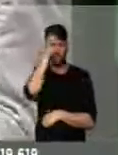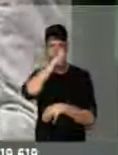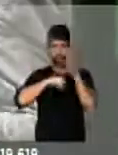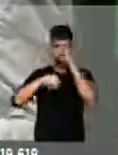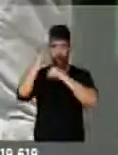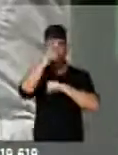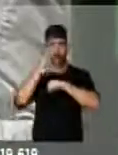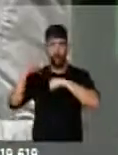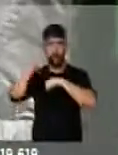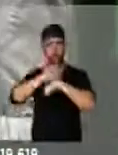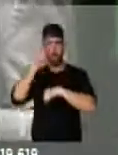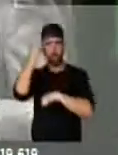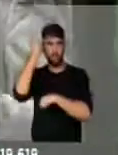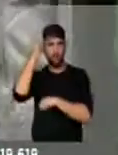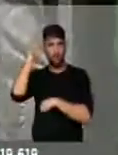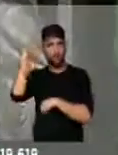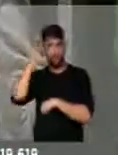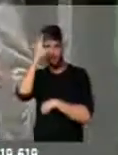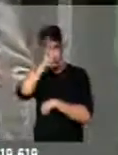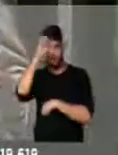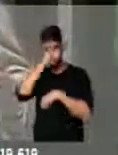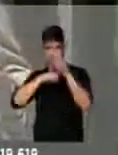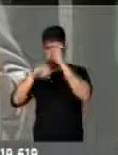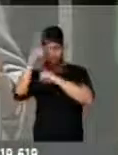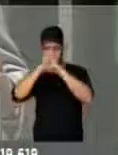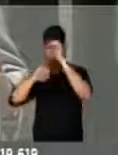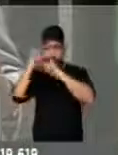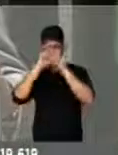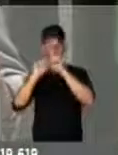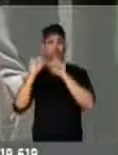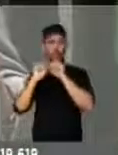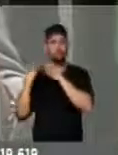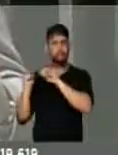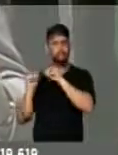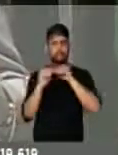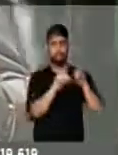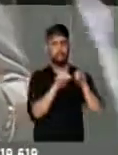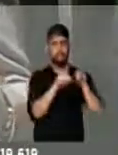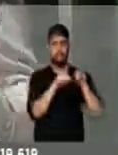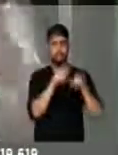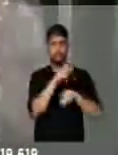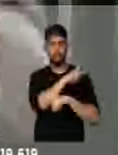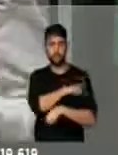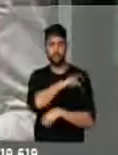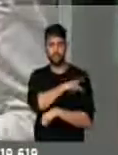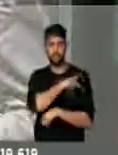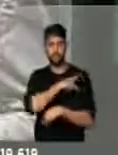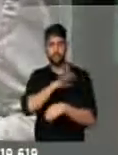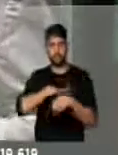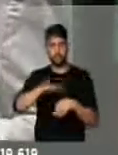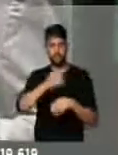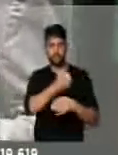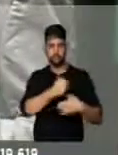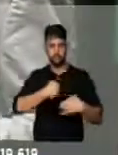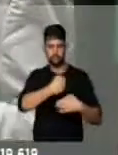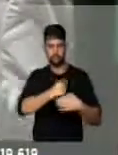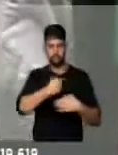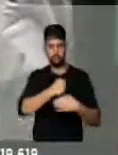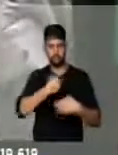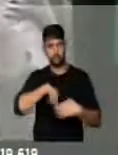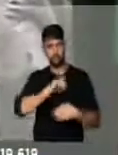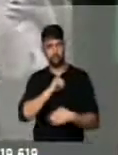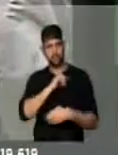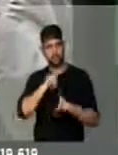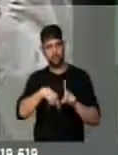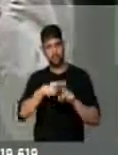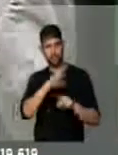na capital paulista a culinária. Nós temos